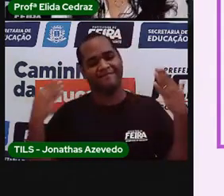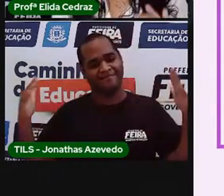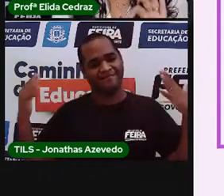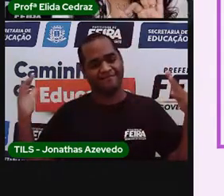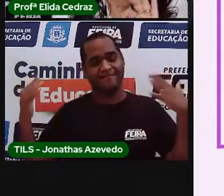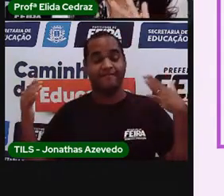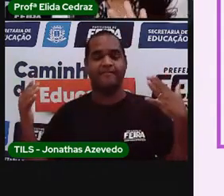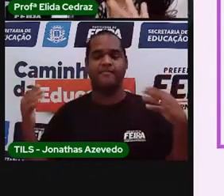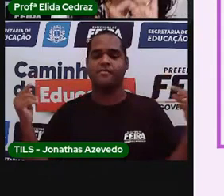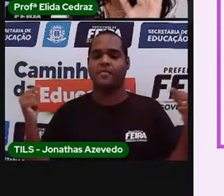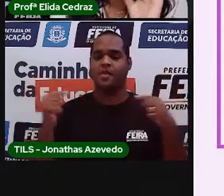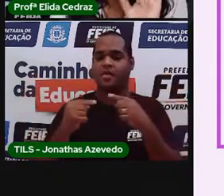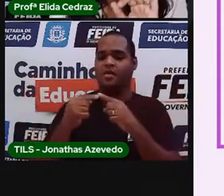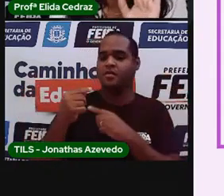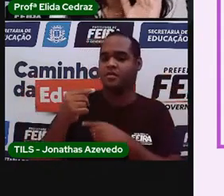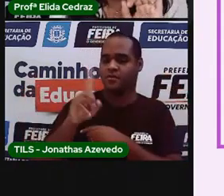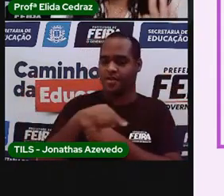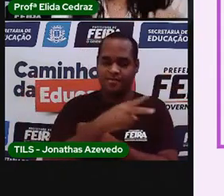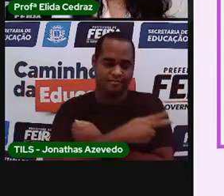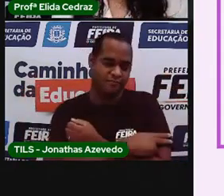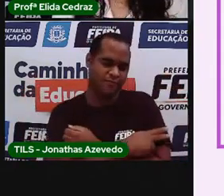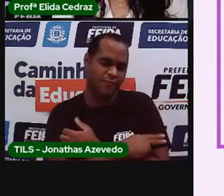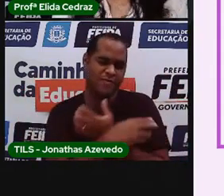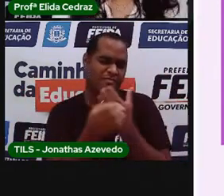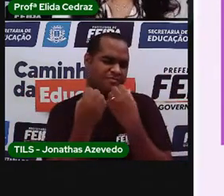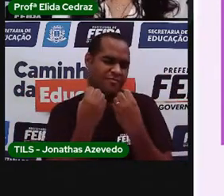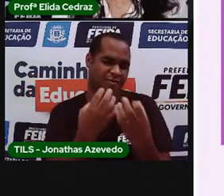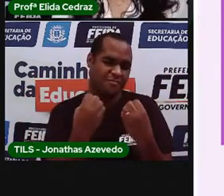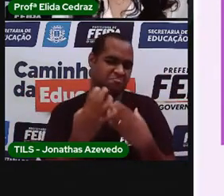bem. Esse segundo ano é nota 10.